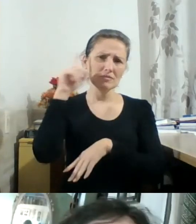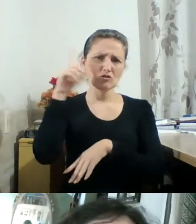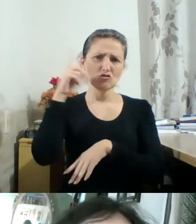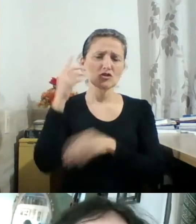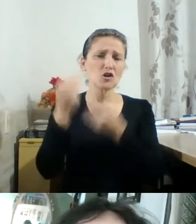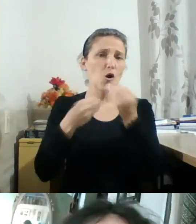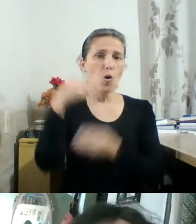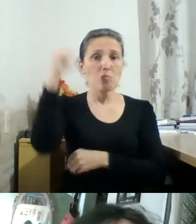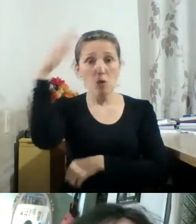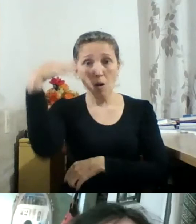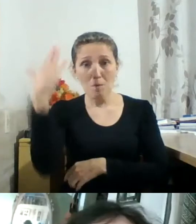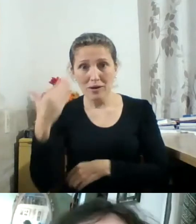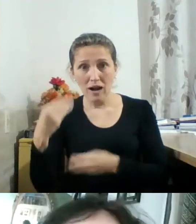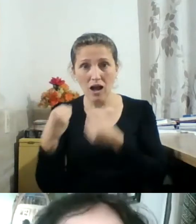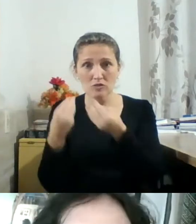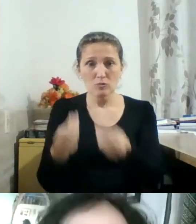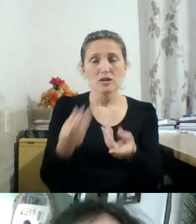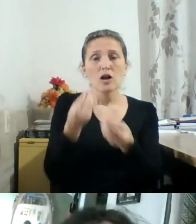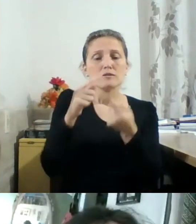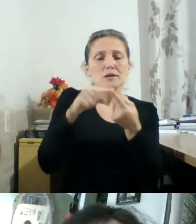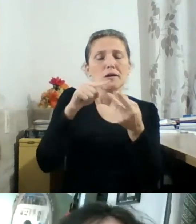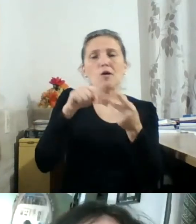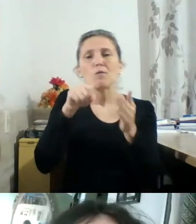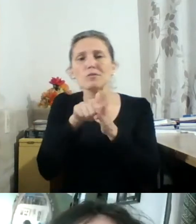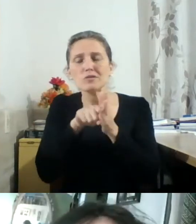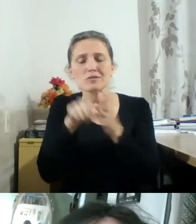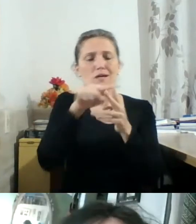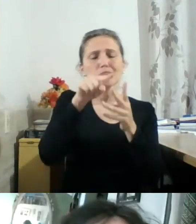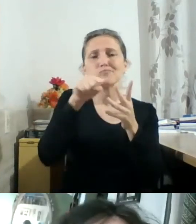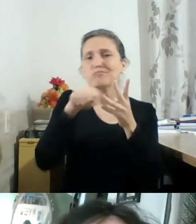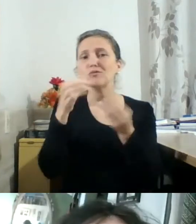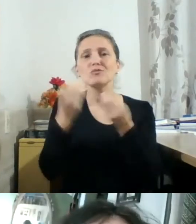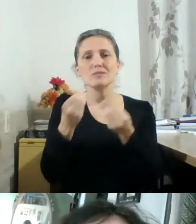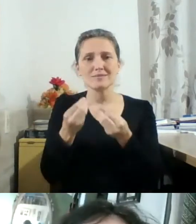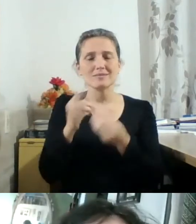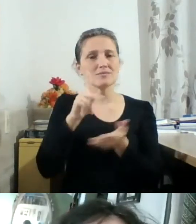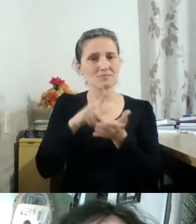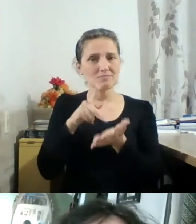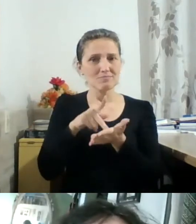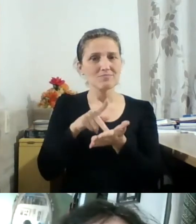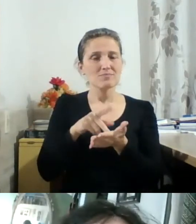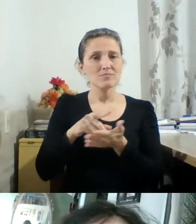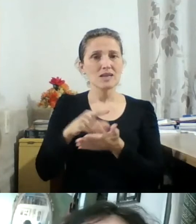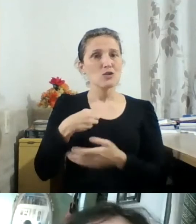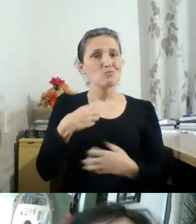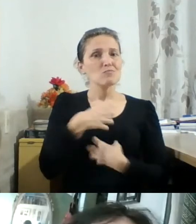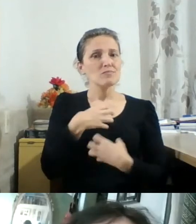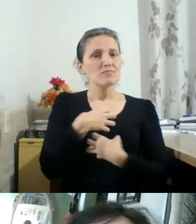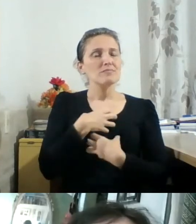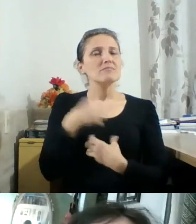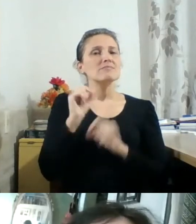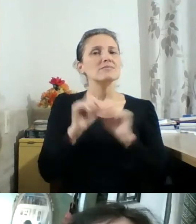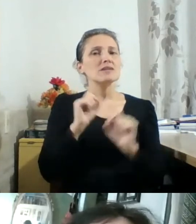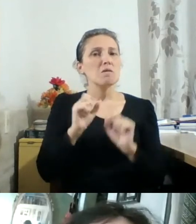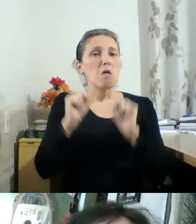que colocar, o que pesquisamos daqui e lá. Na verdade, eu sinto que poderíamos